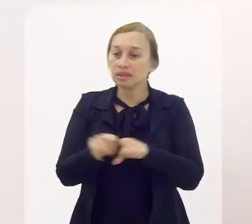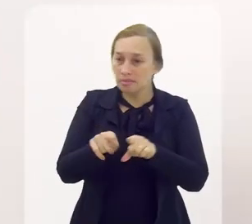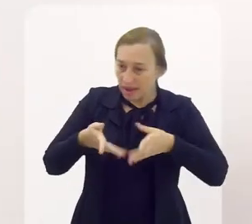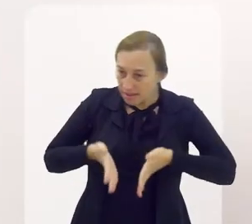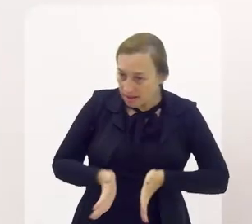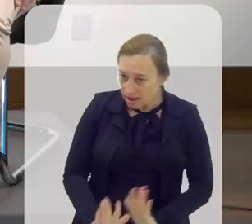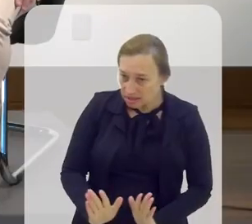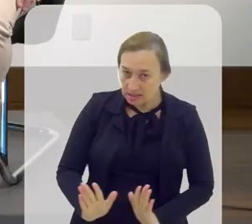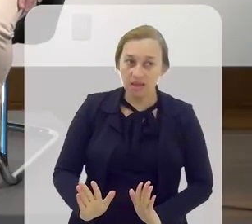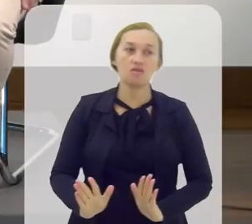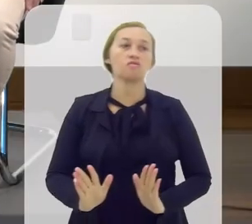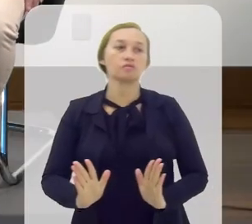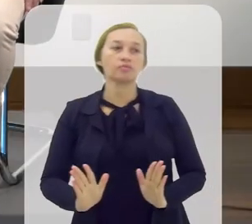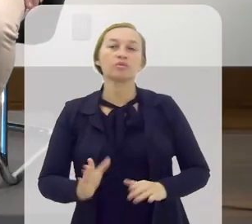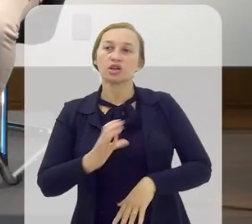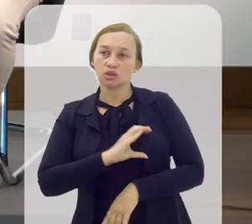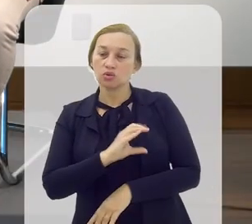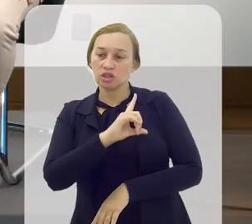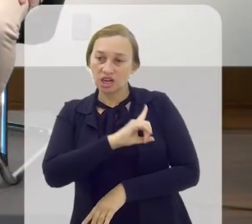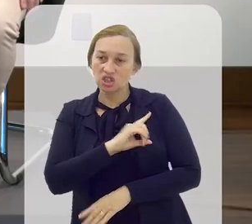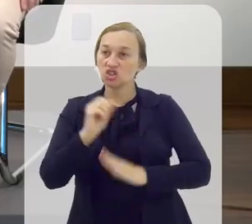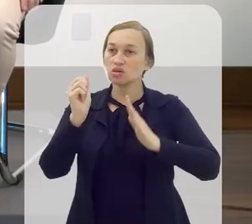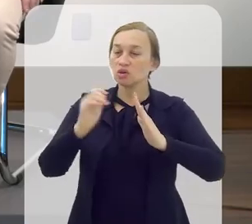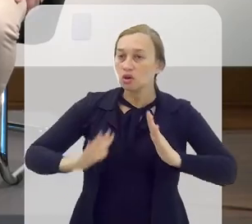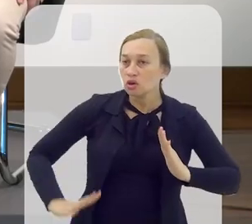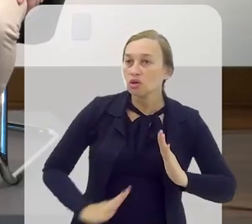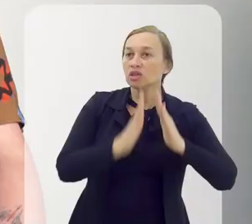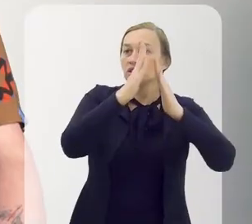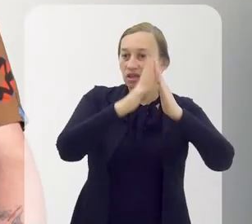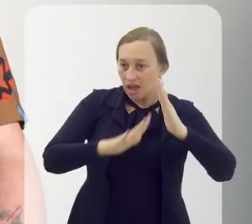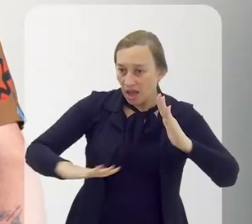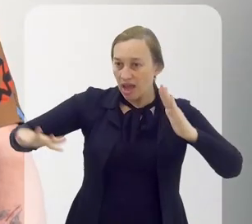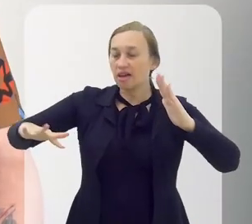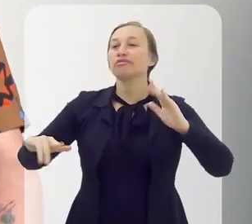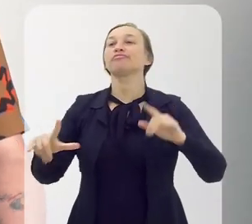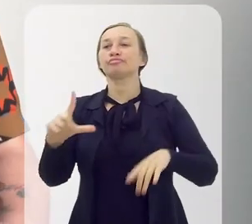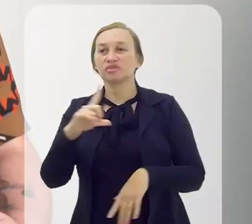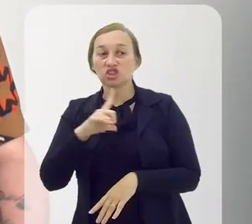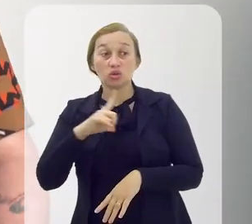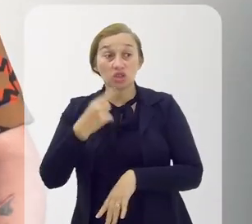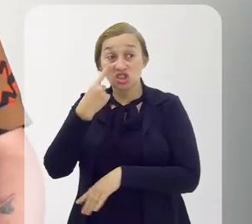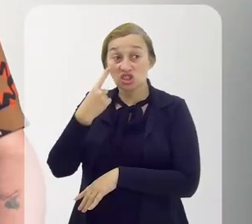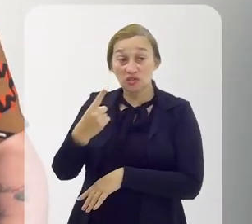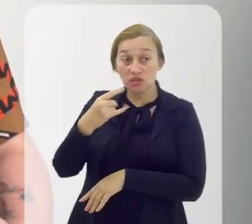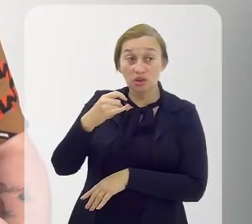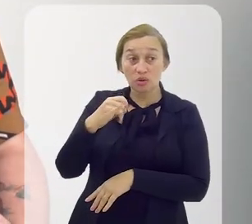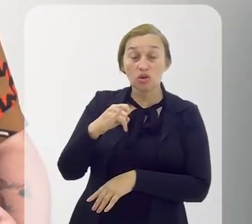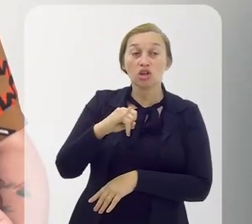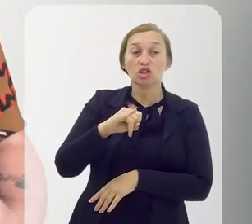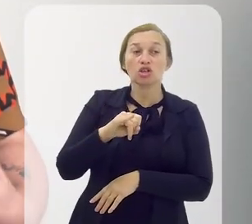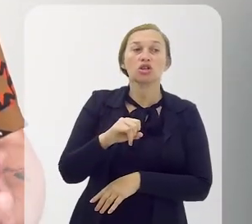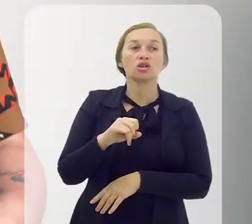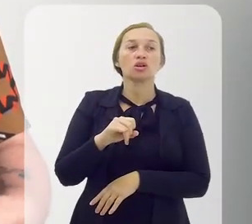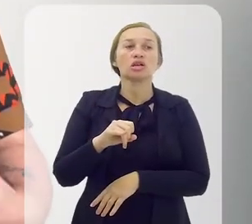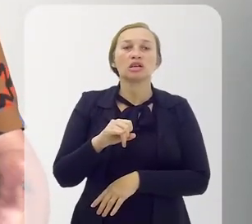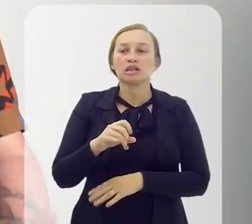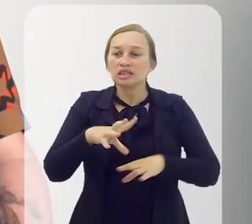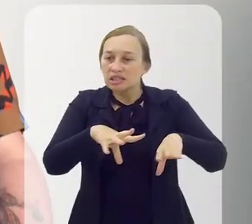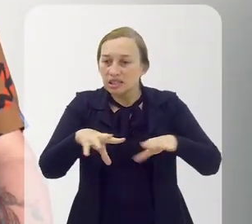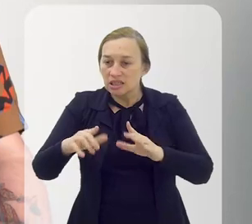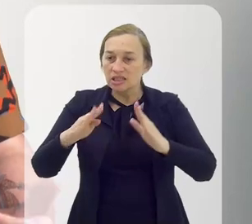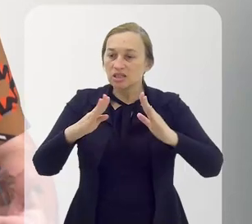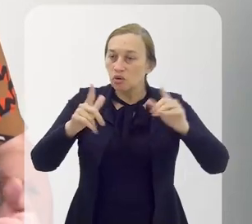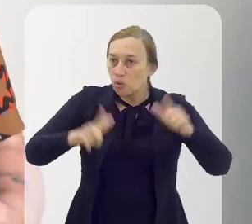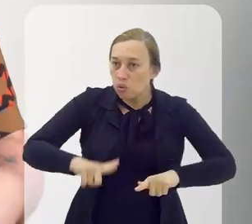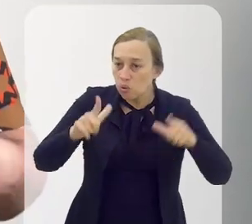de Duque de Caxias. Era Caxias, tinha seu terreiro ali em Duque de Caxias. E quando a gente via o terreiro da Goméia sendo utilizado como ponto